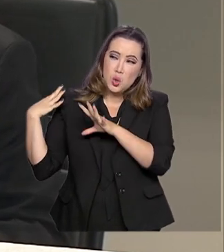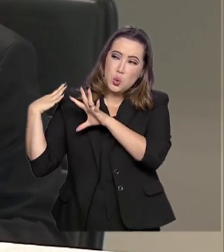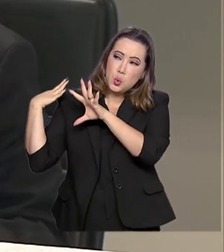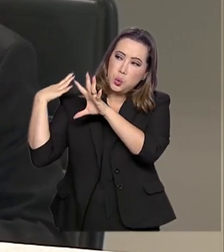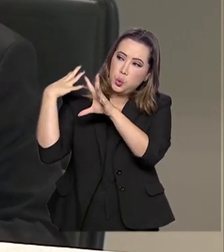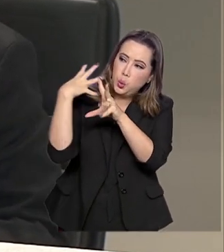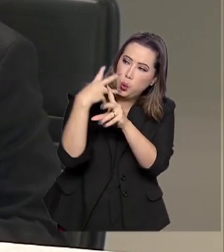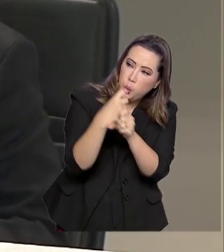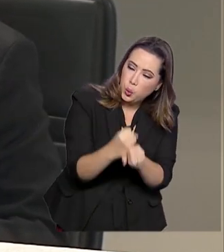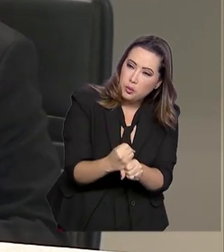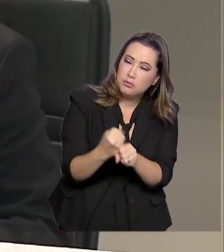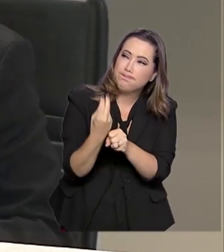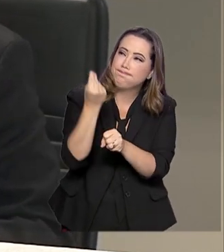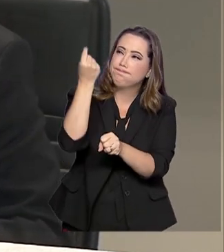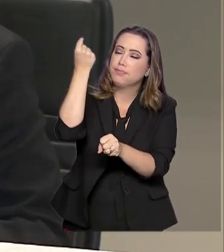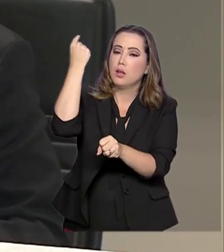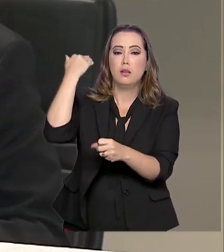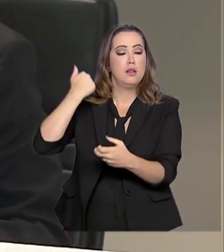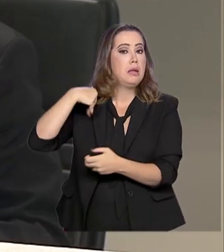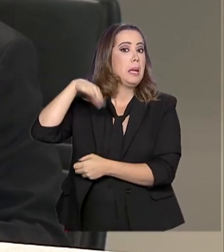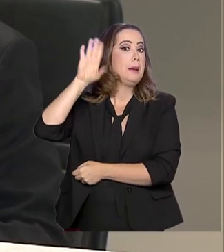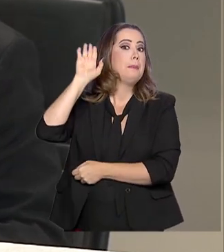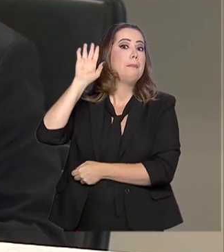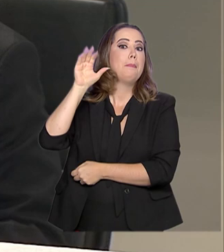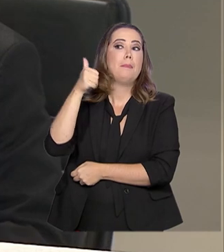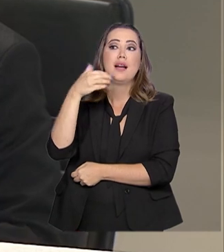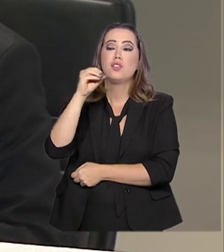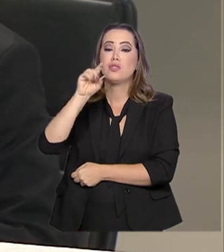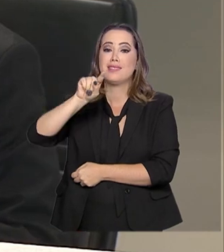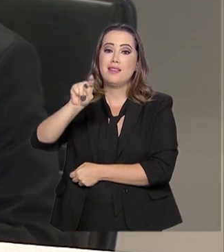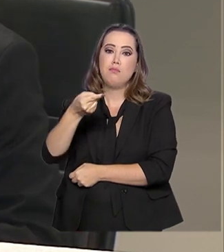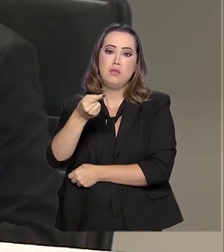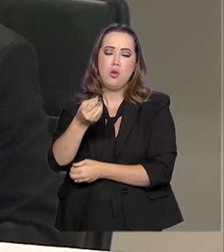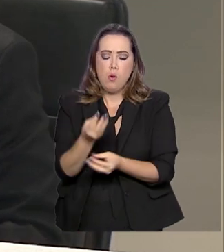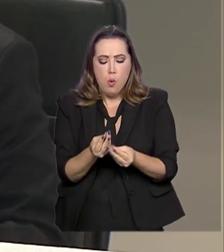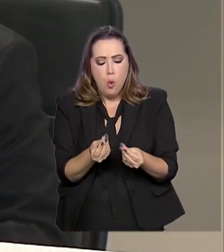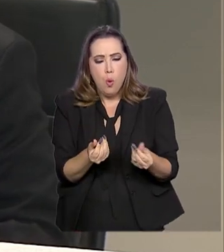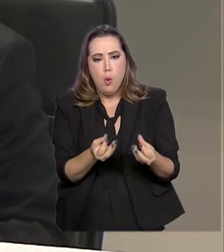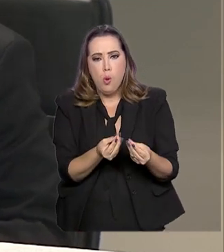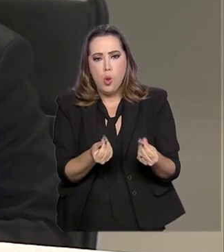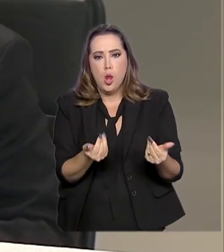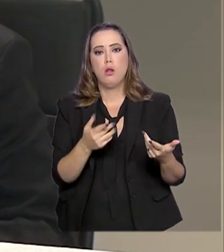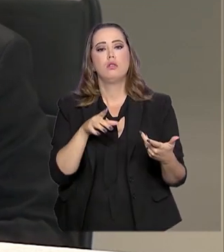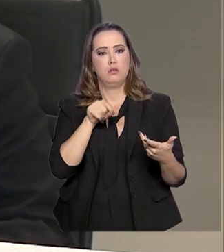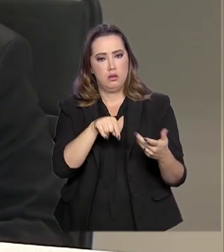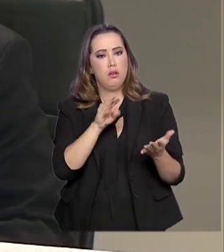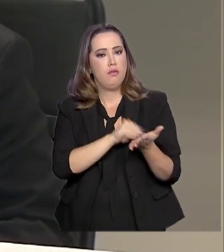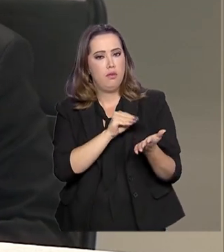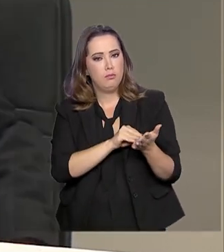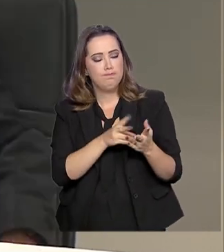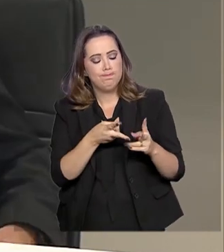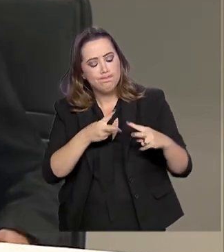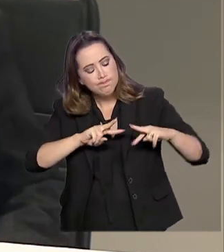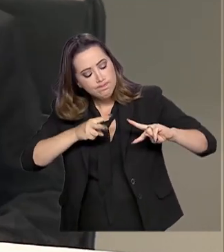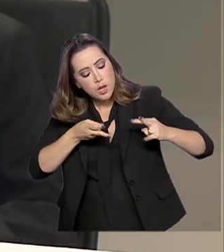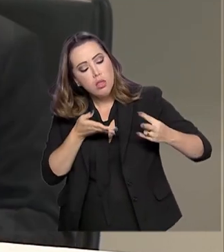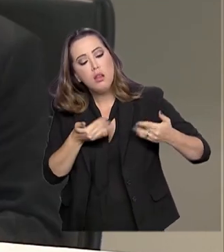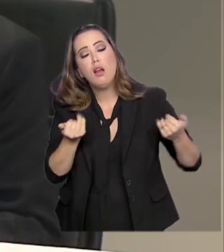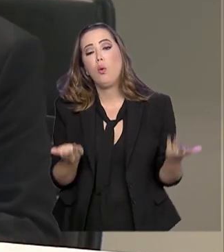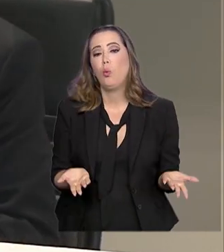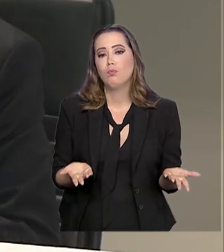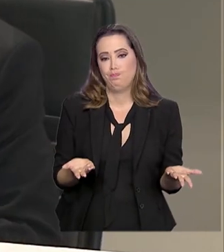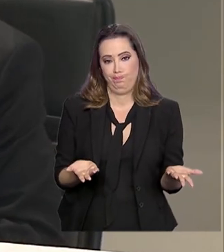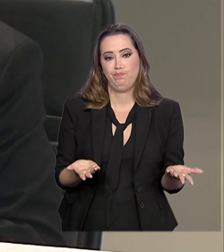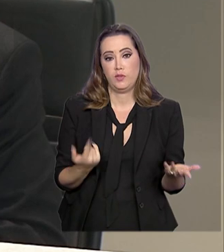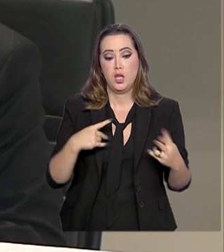gestão, mas de muito tempo, de mais de 100 mil vestígios que não foram devidamente analisados. E esses robôs vão